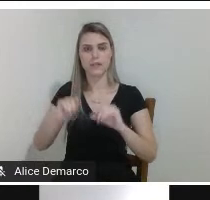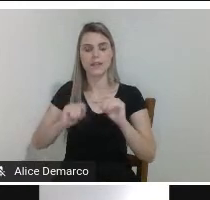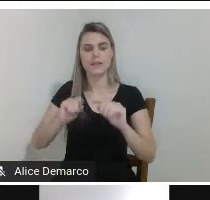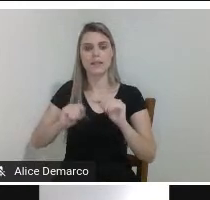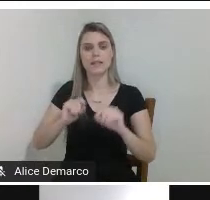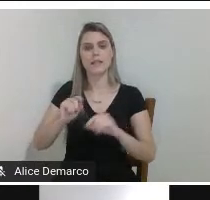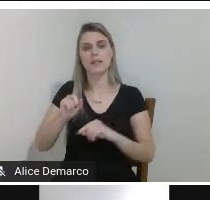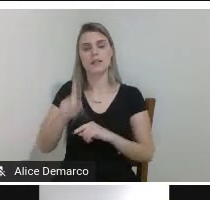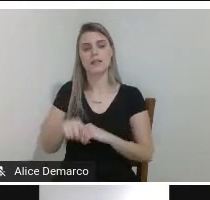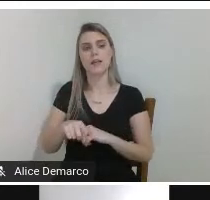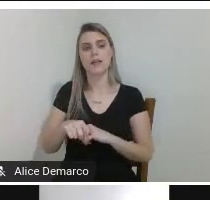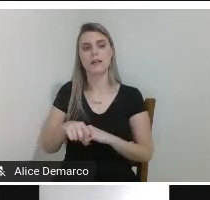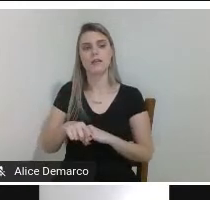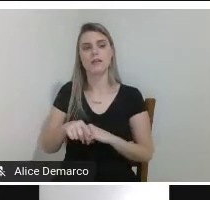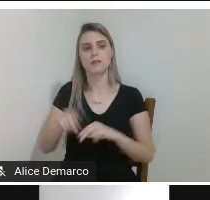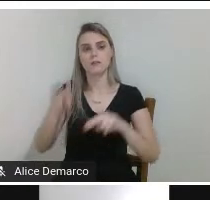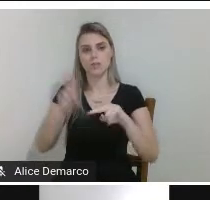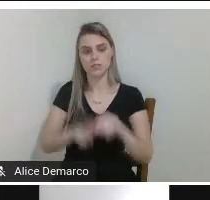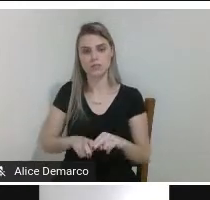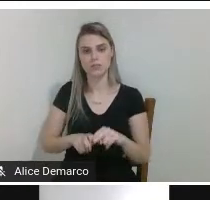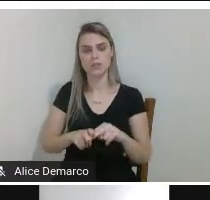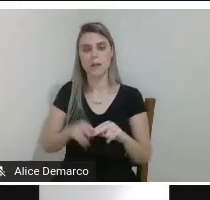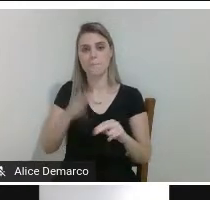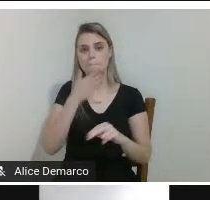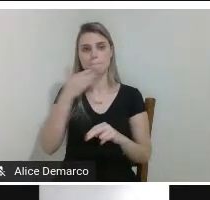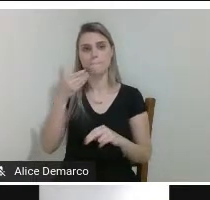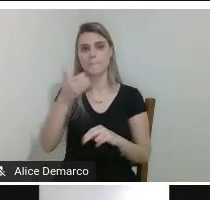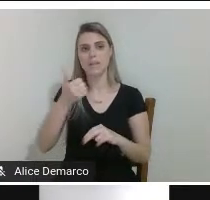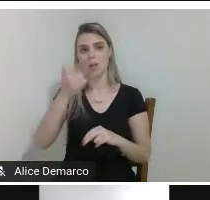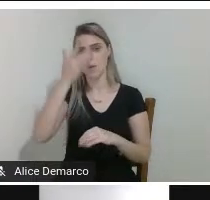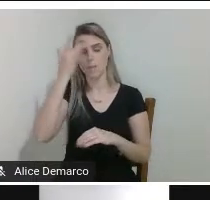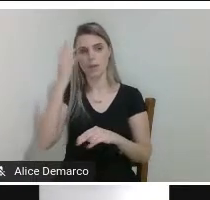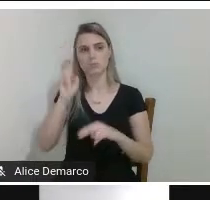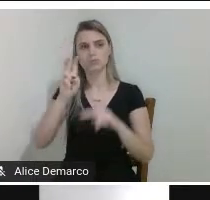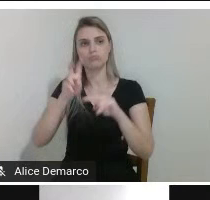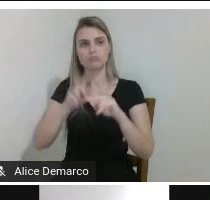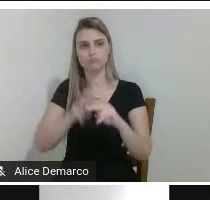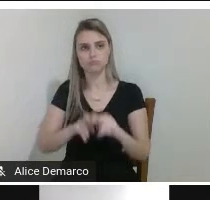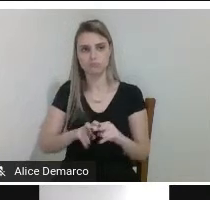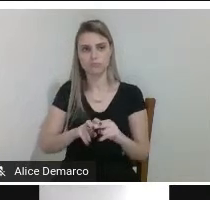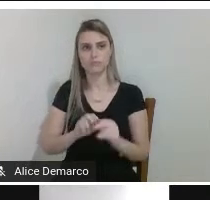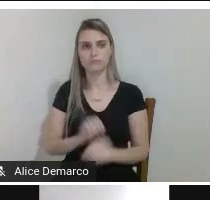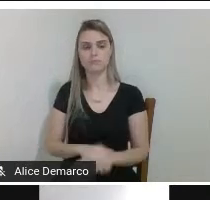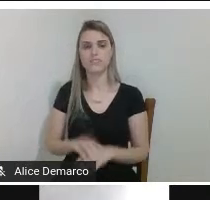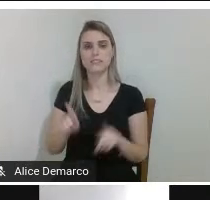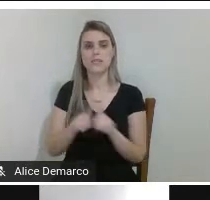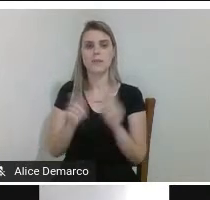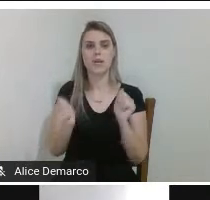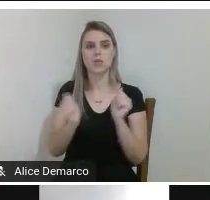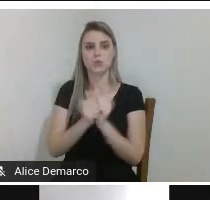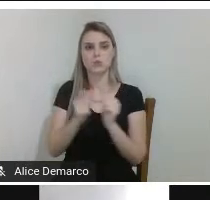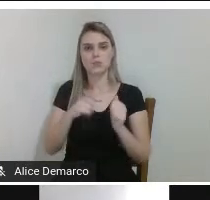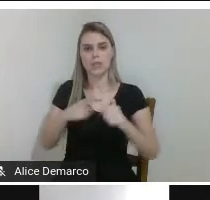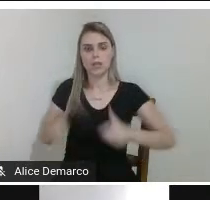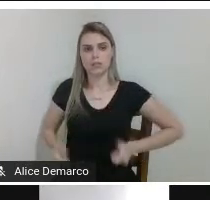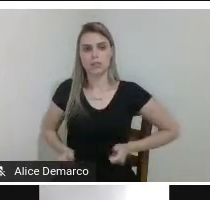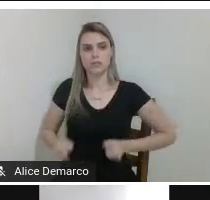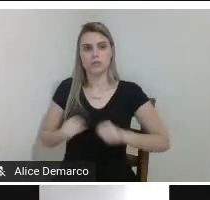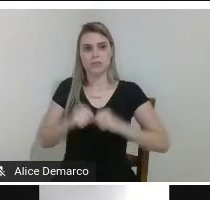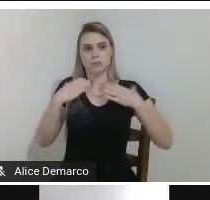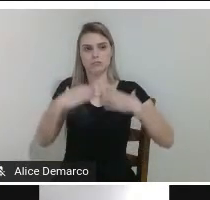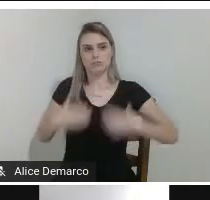assento para o melhor aconchego do indivíduo e junto a isso o cinto de segurança